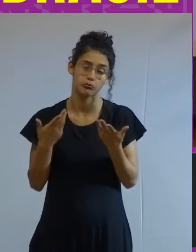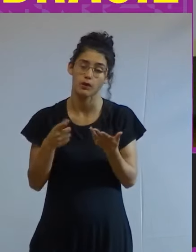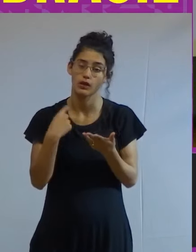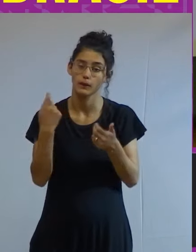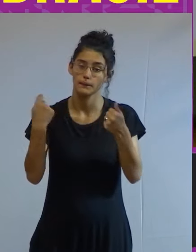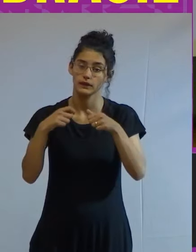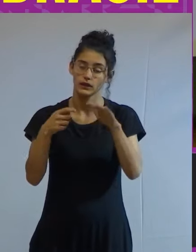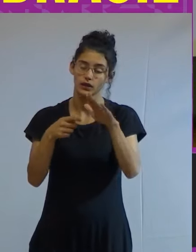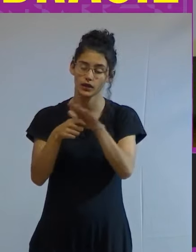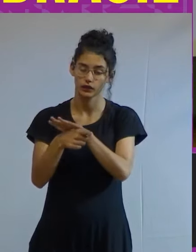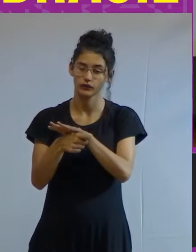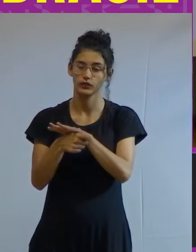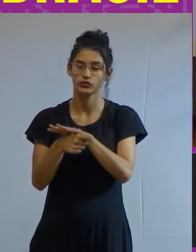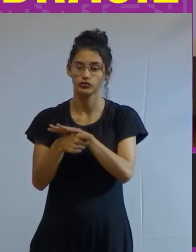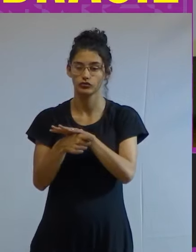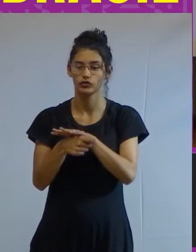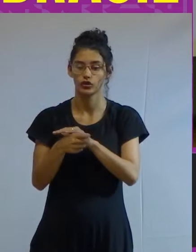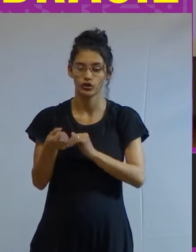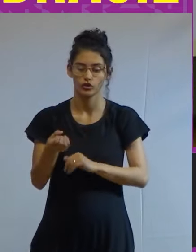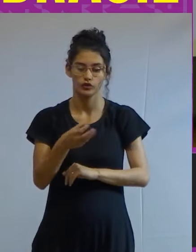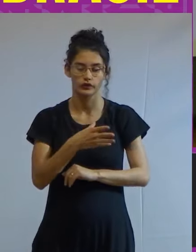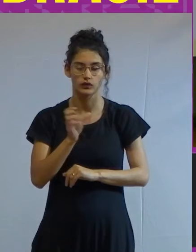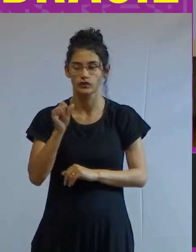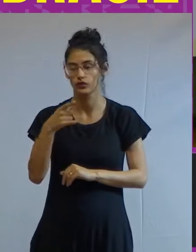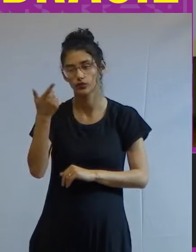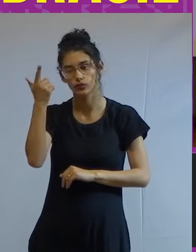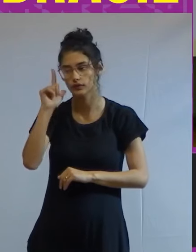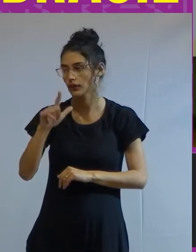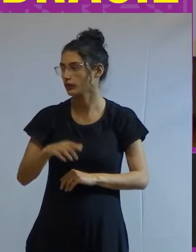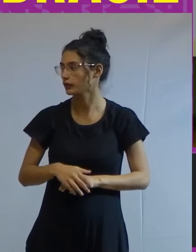precisa investir em inovação senão não vai dar